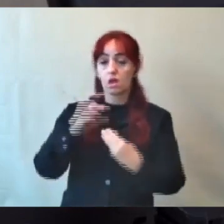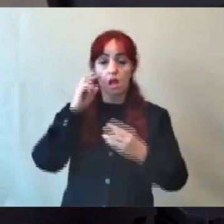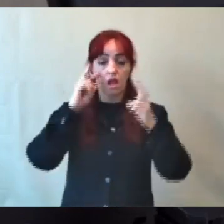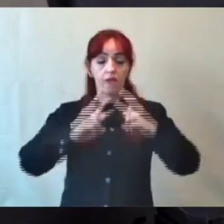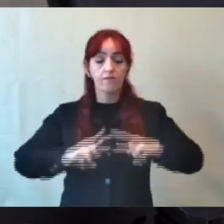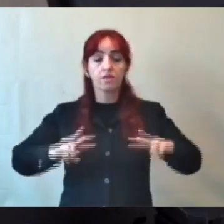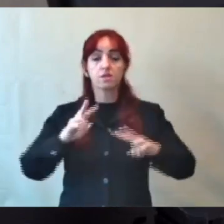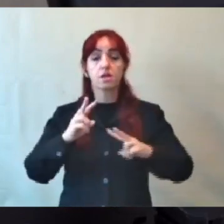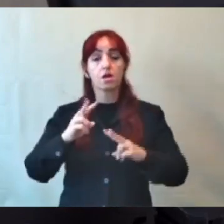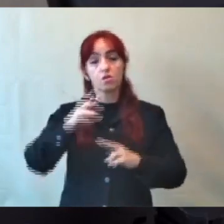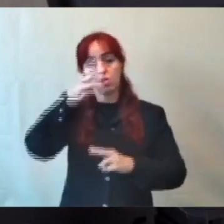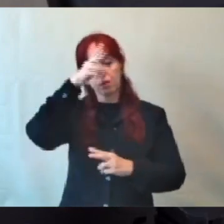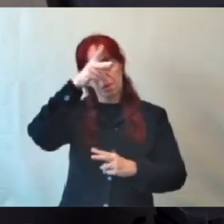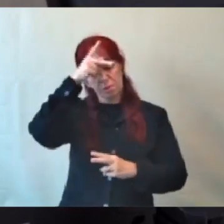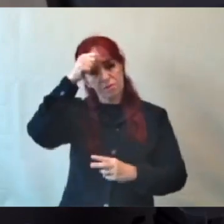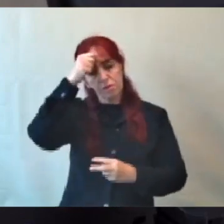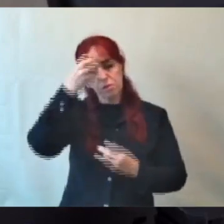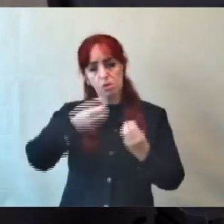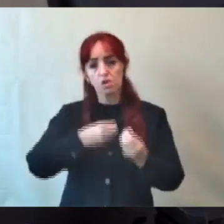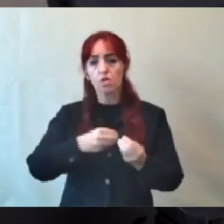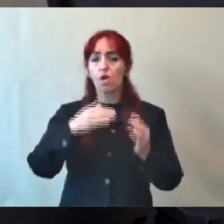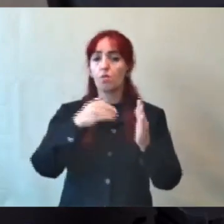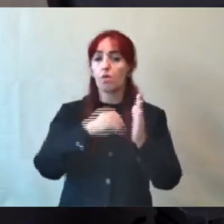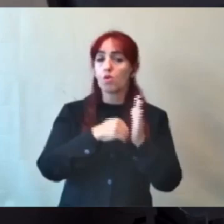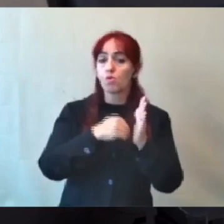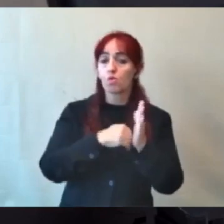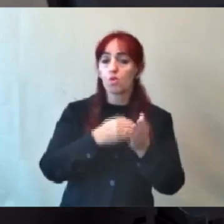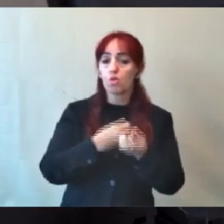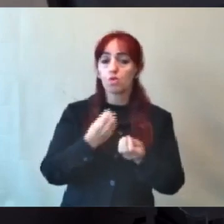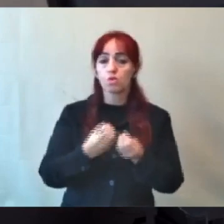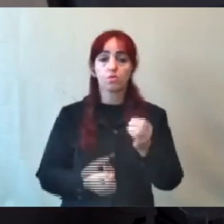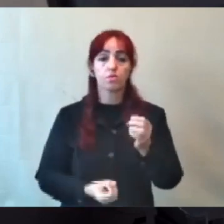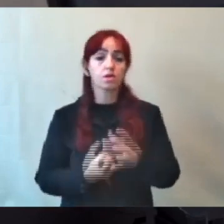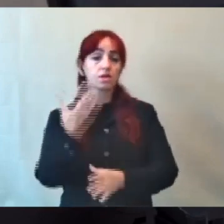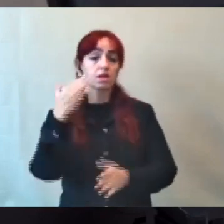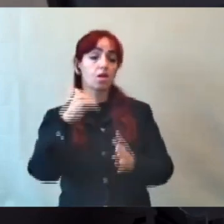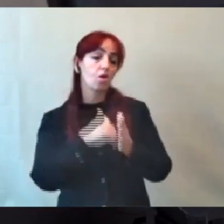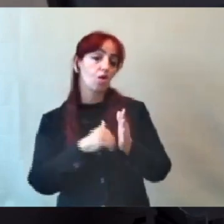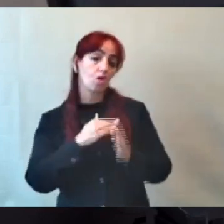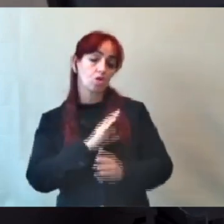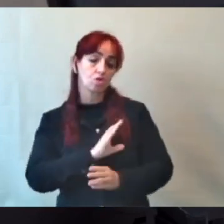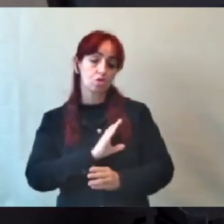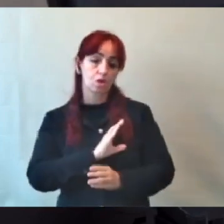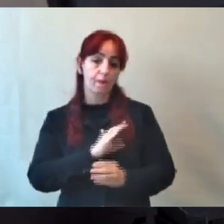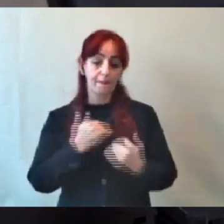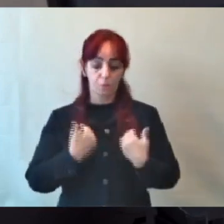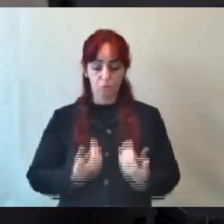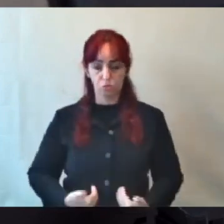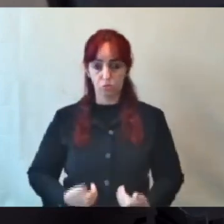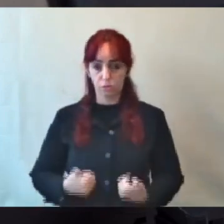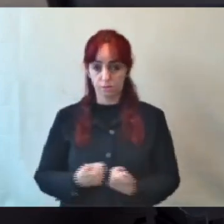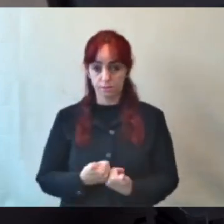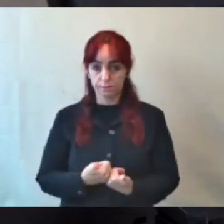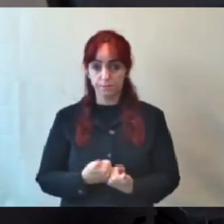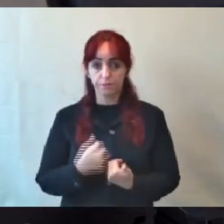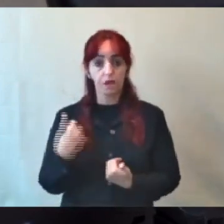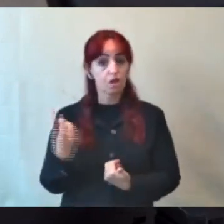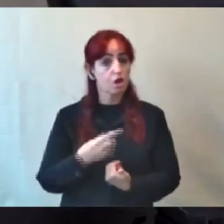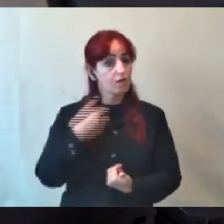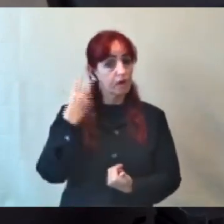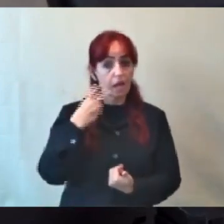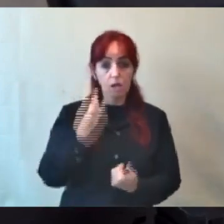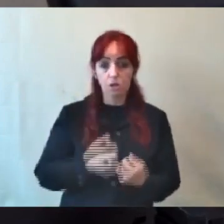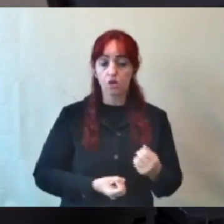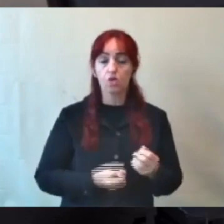em relação ao código, que é quem, de fato, executa o código de posturas na prática. Não somos nós vereadores, nós ajudamos a criar, a